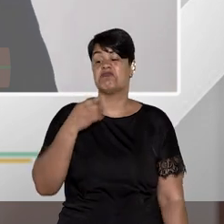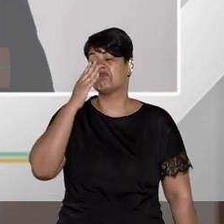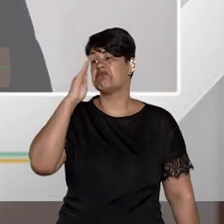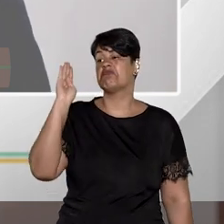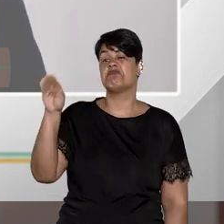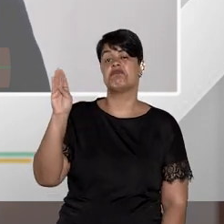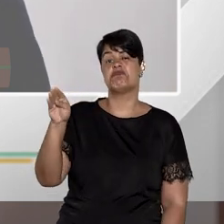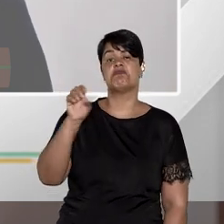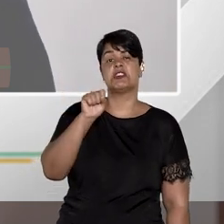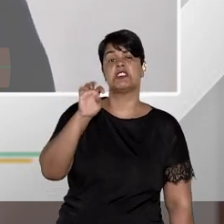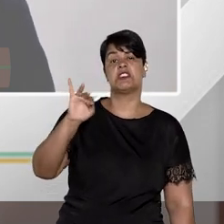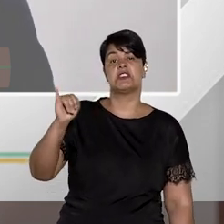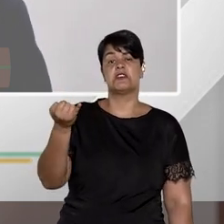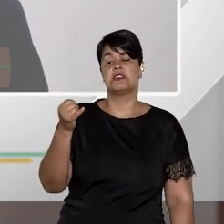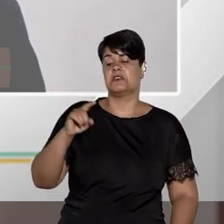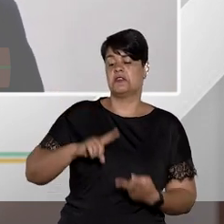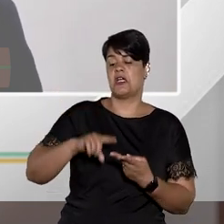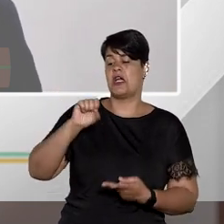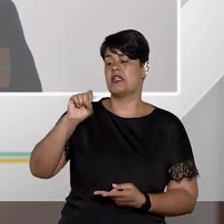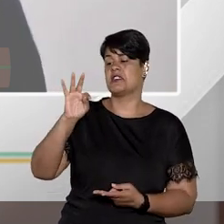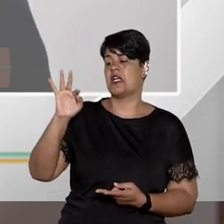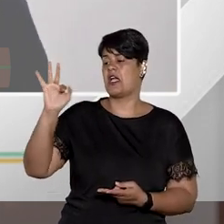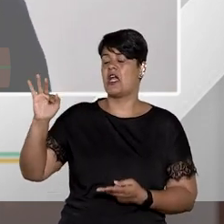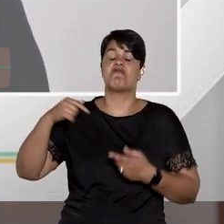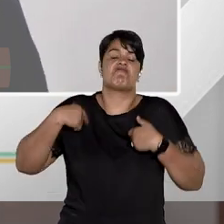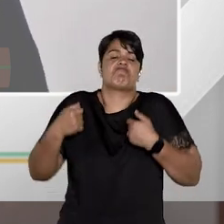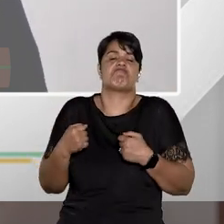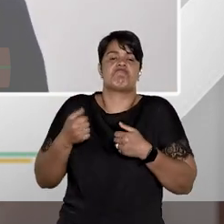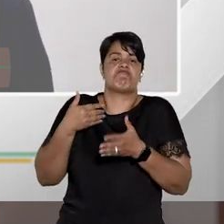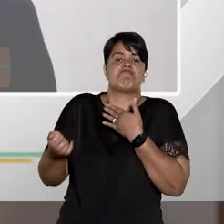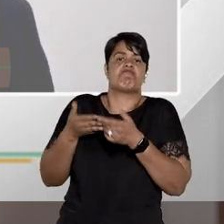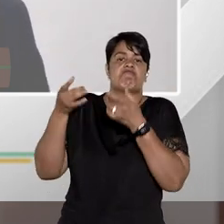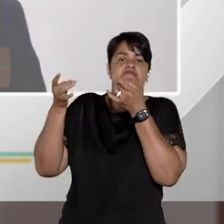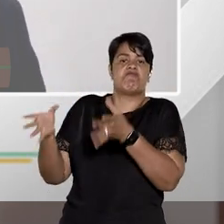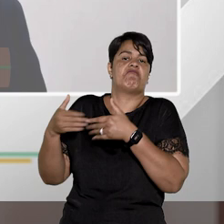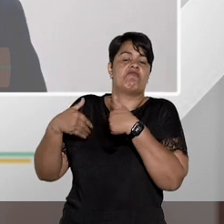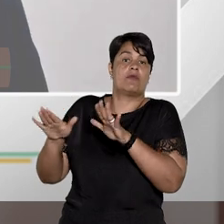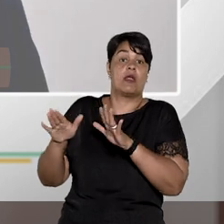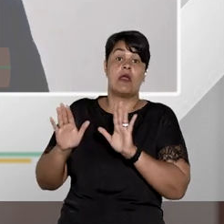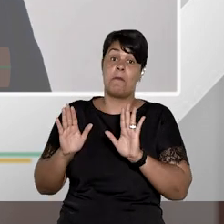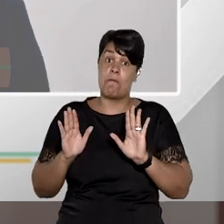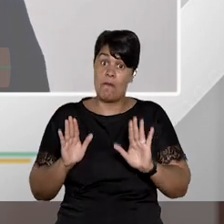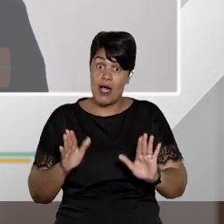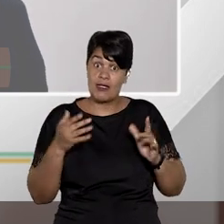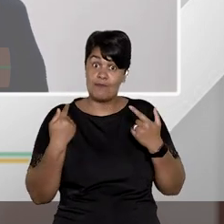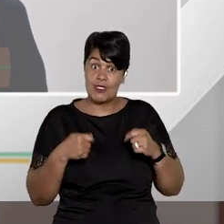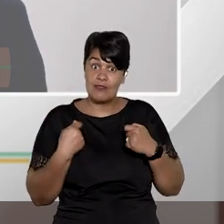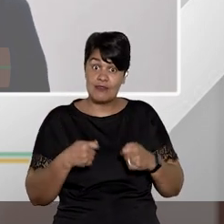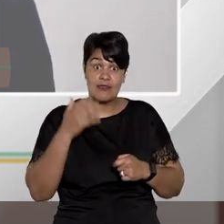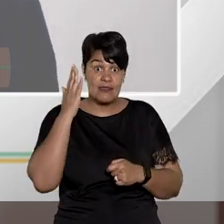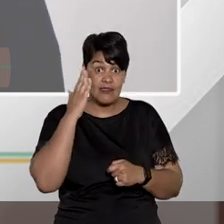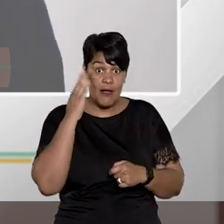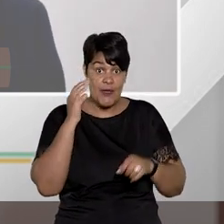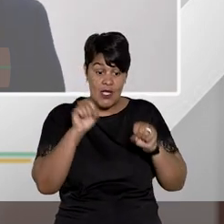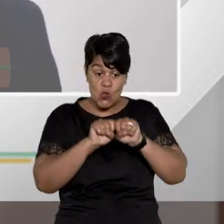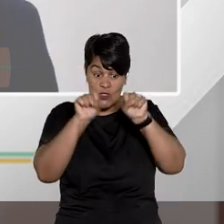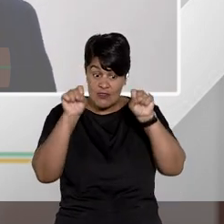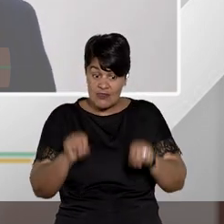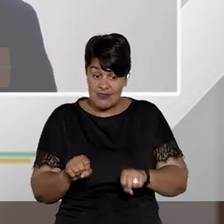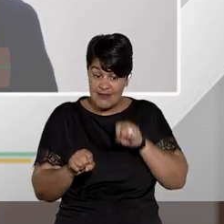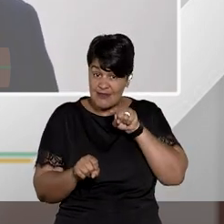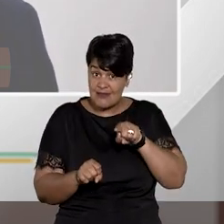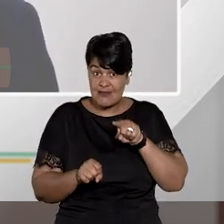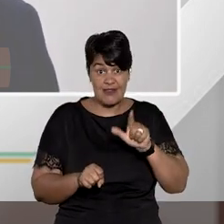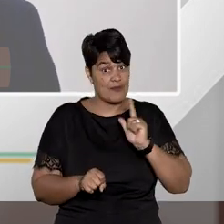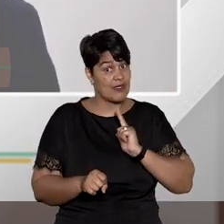e STF decidem eu vou dar a minha decisão e não estou nem aí mas há uma situação de racionalidade do sistema cara não adianta